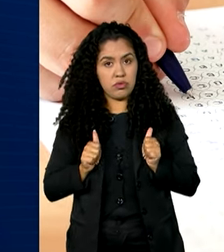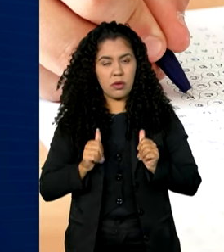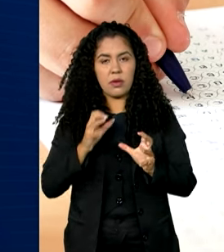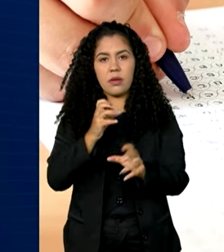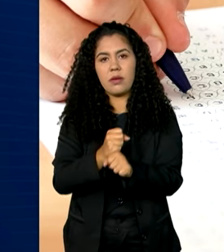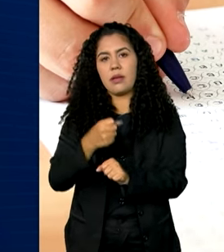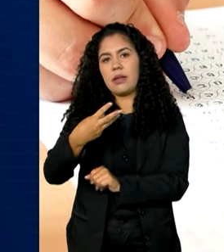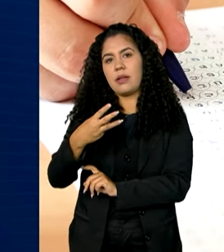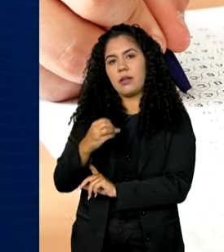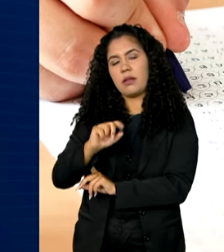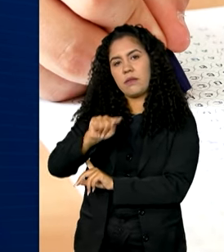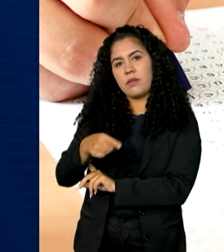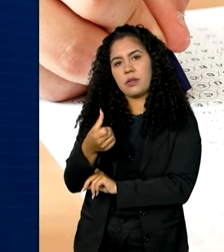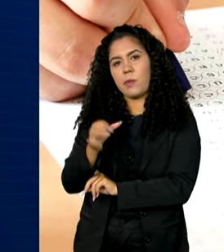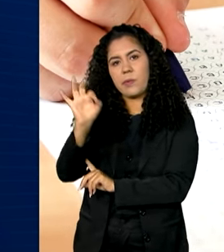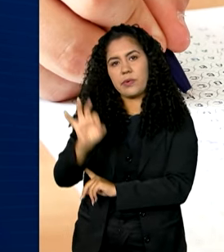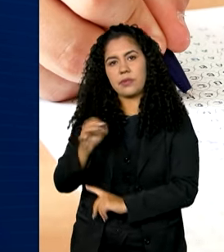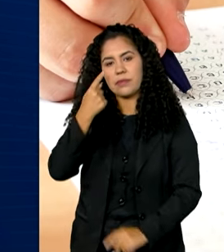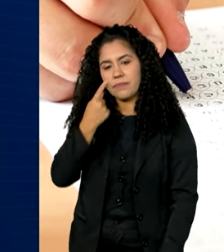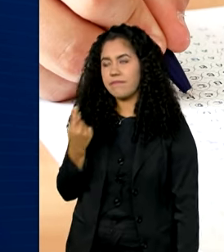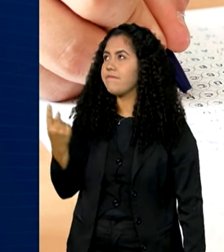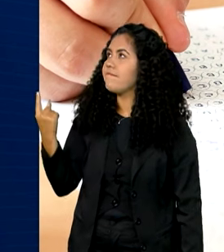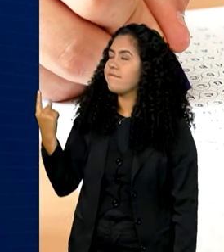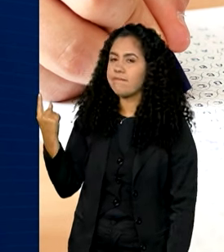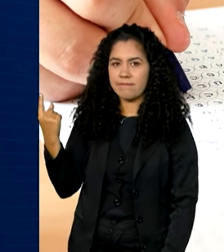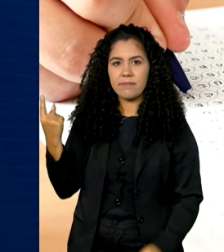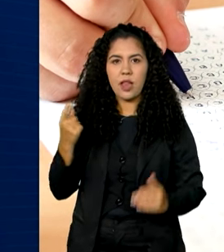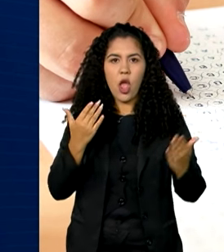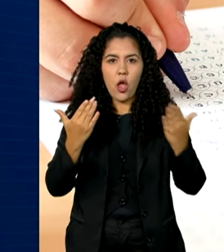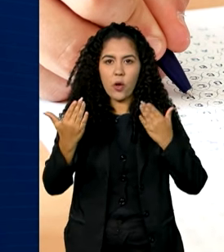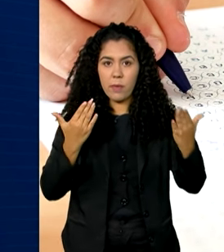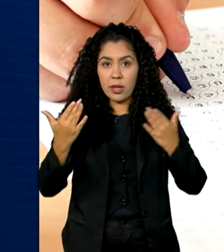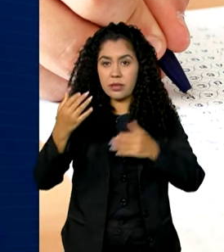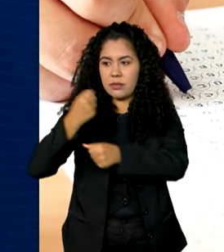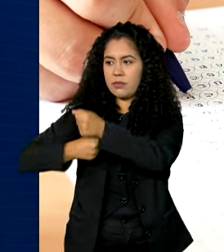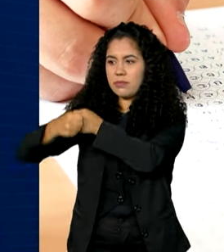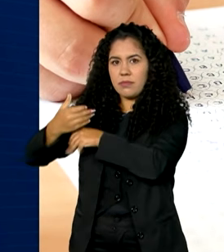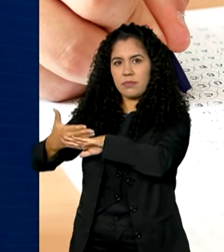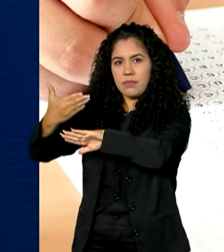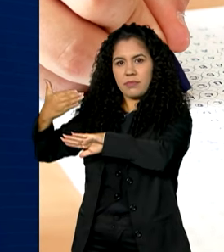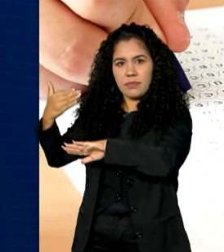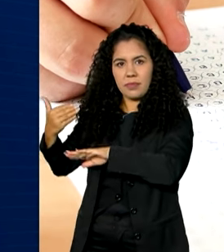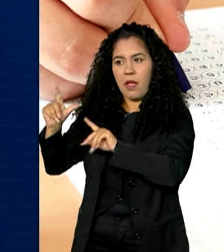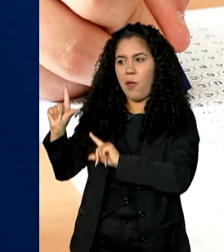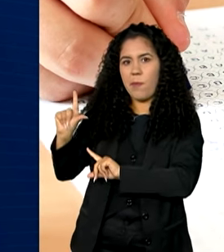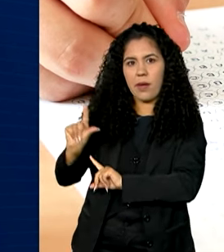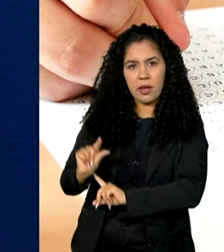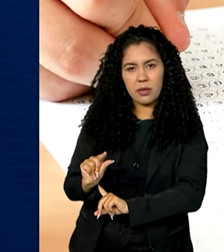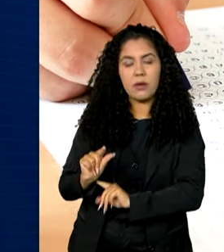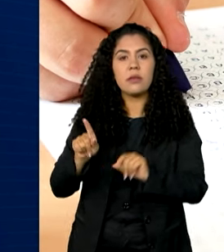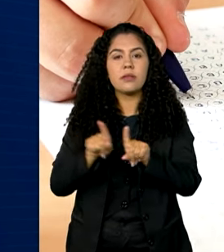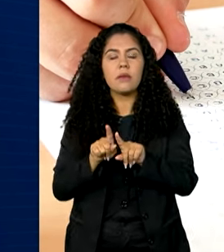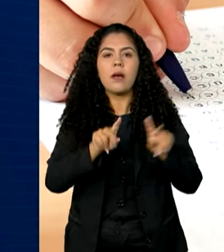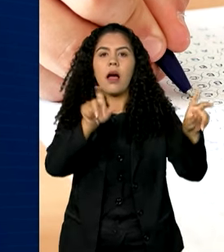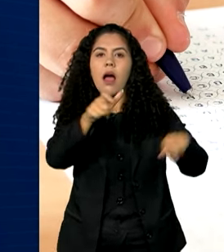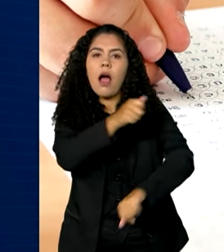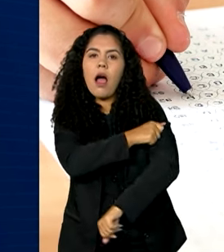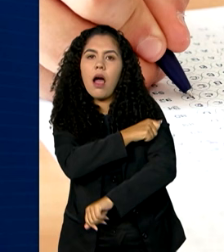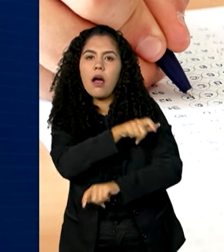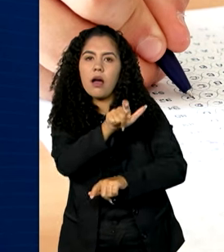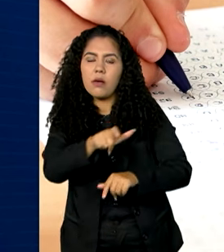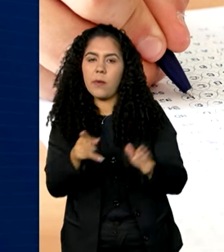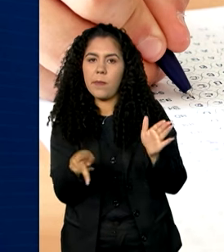30,6%, a menor dos últimos anos. Já a participação dos estudantes